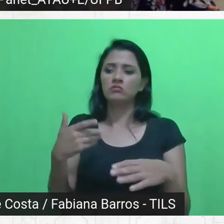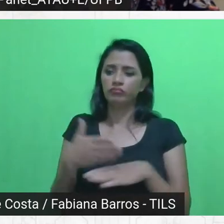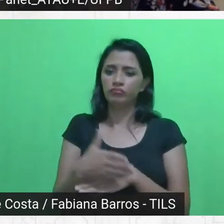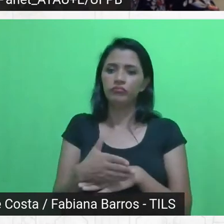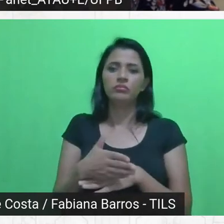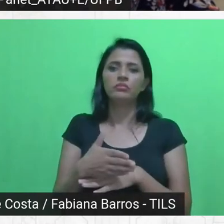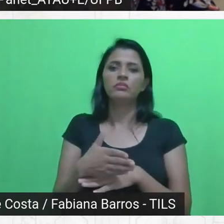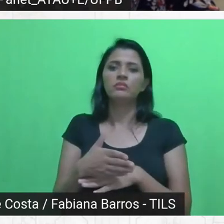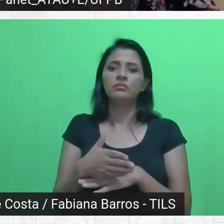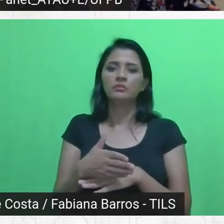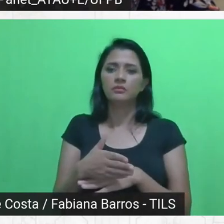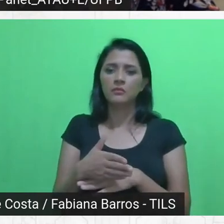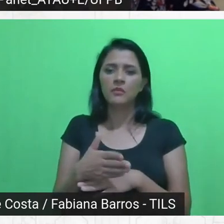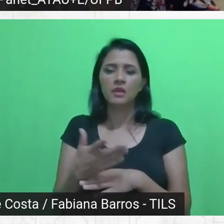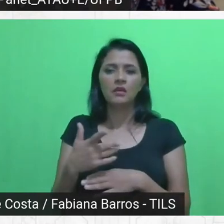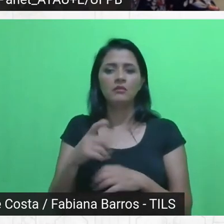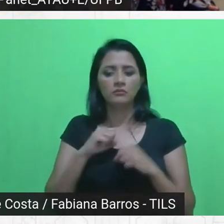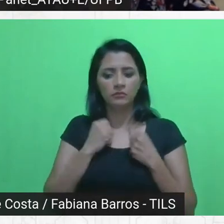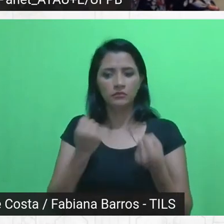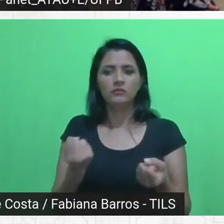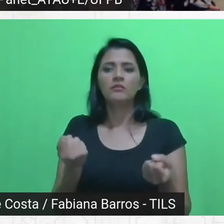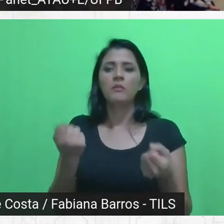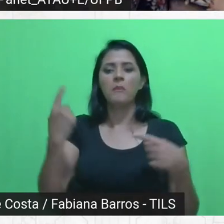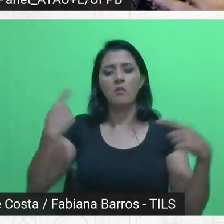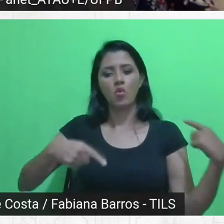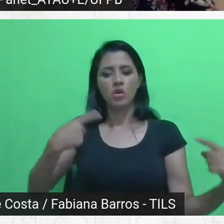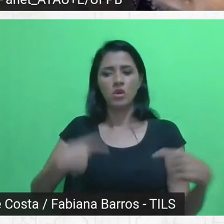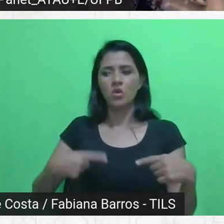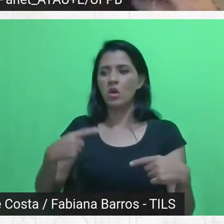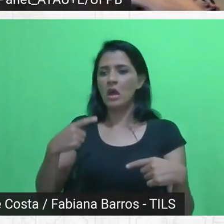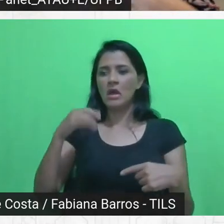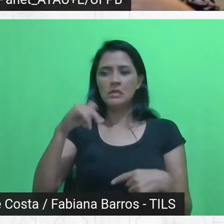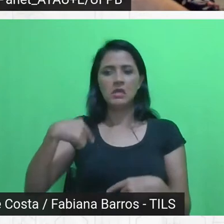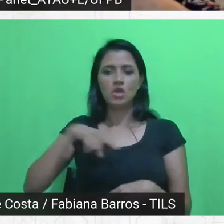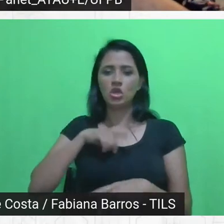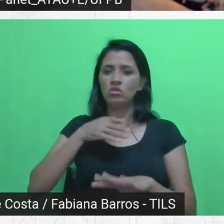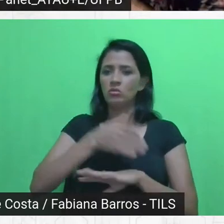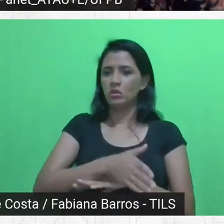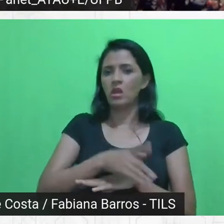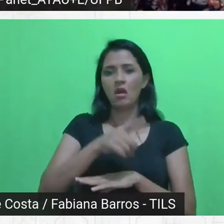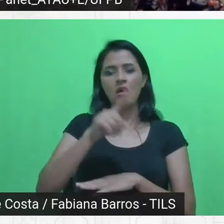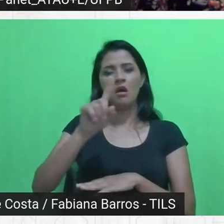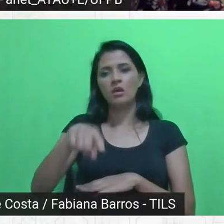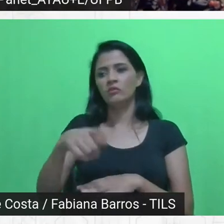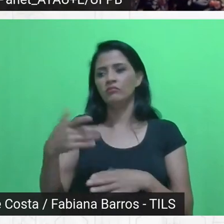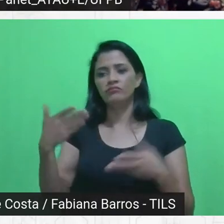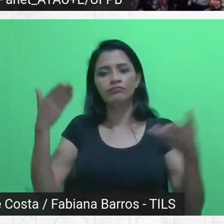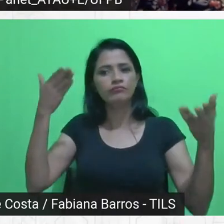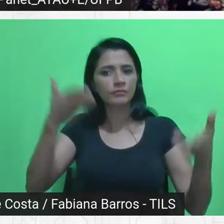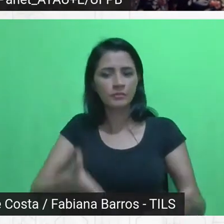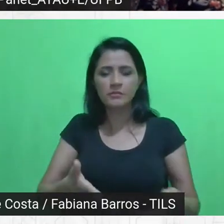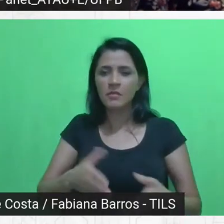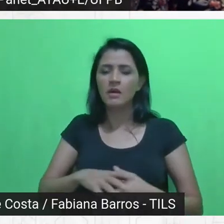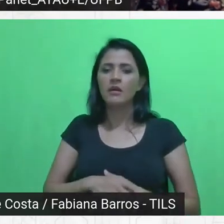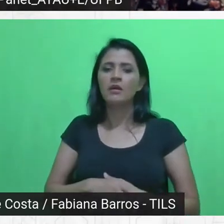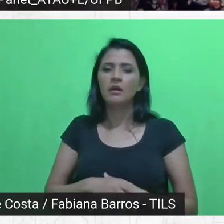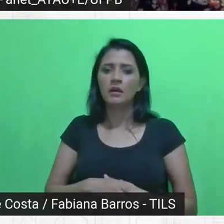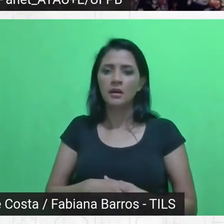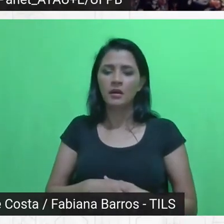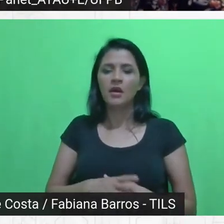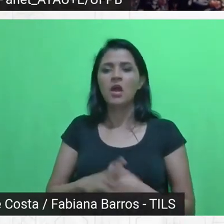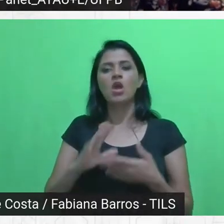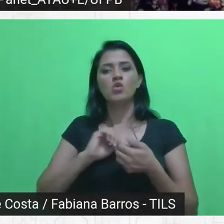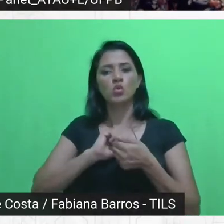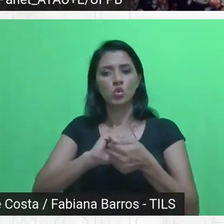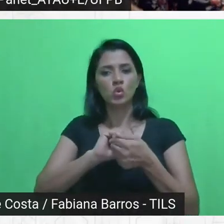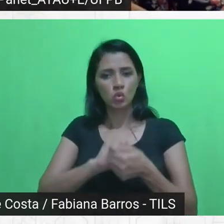de engajamento político, se a gente não se enfiar nessa questão, não participar desse engajamento político junto a